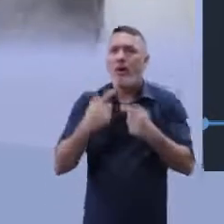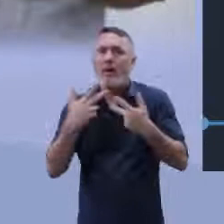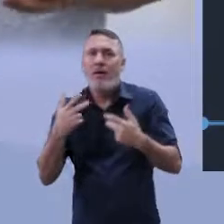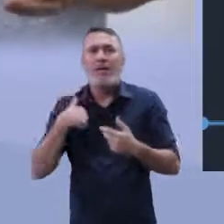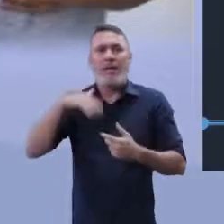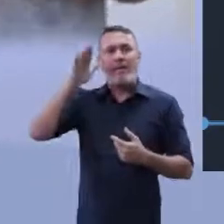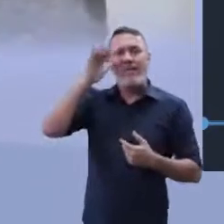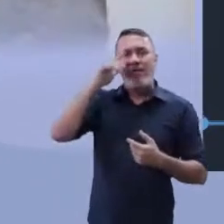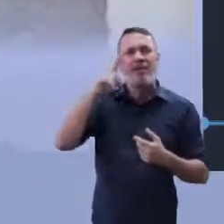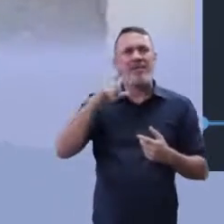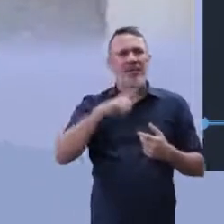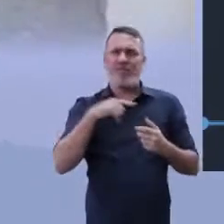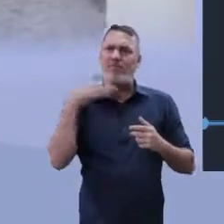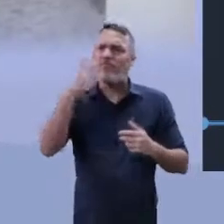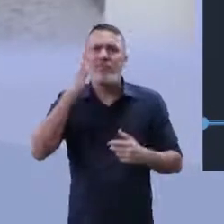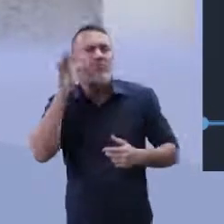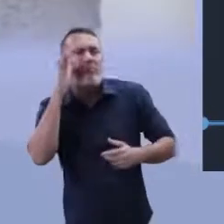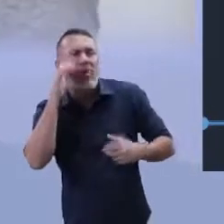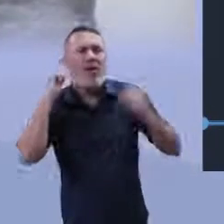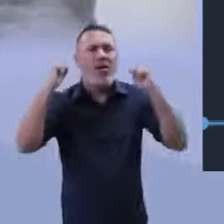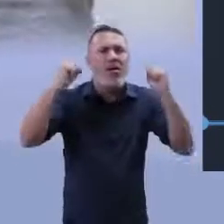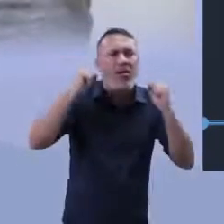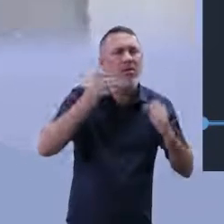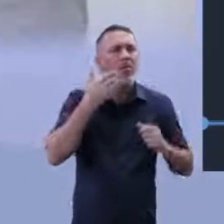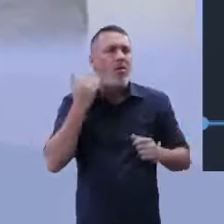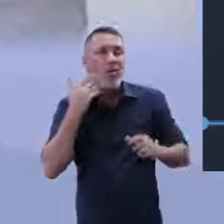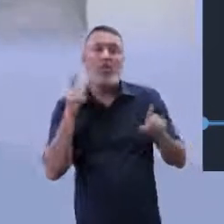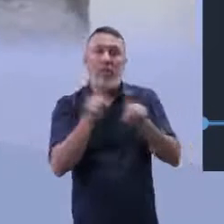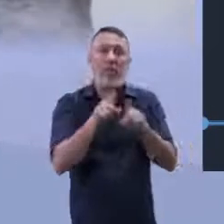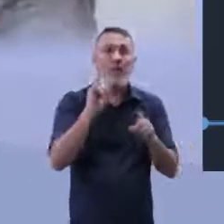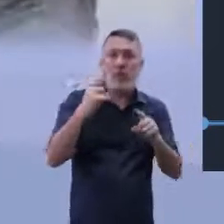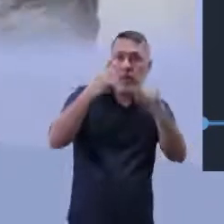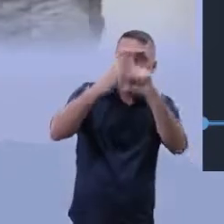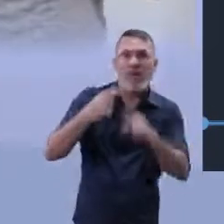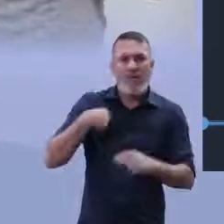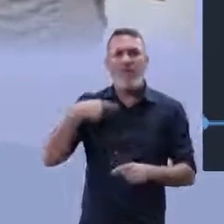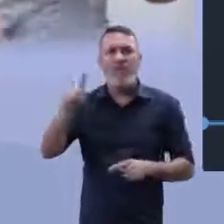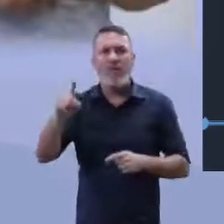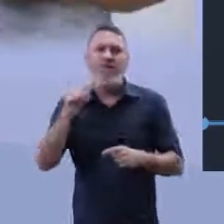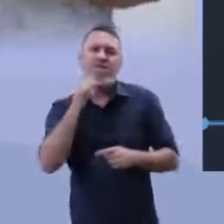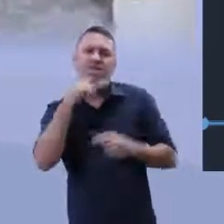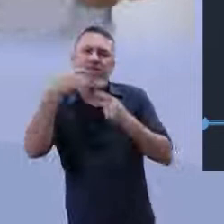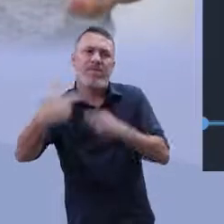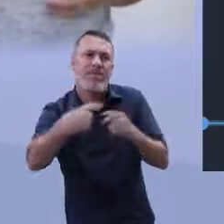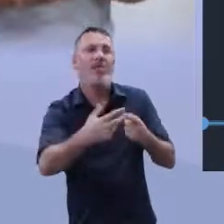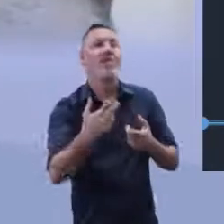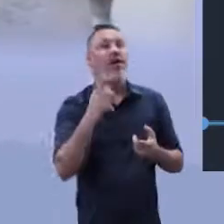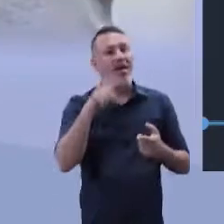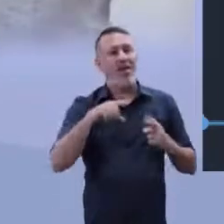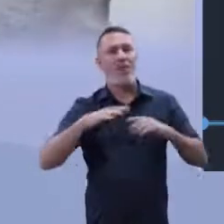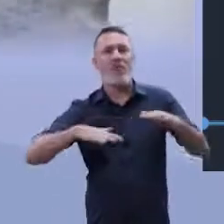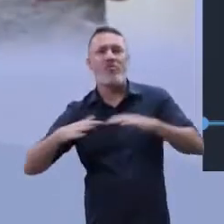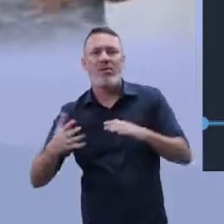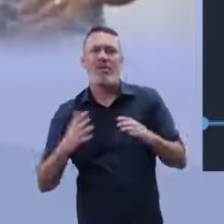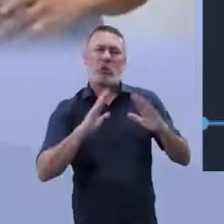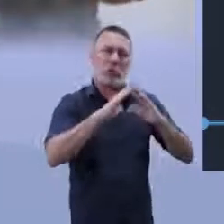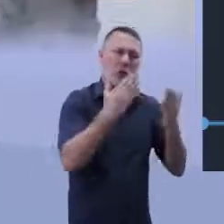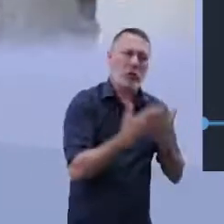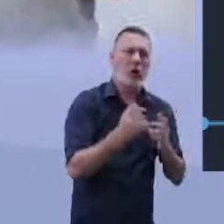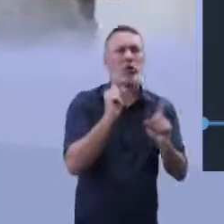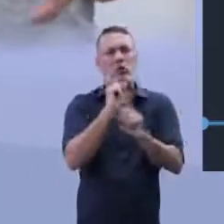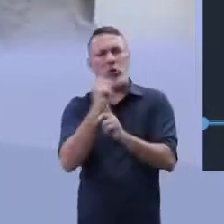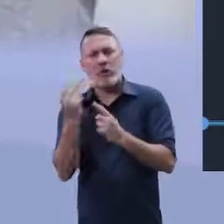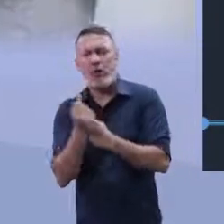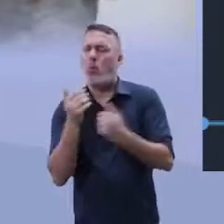Fazer ali o evento, participar do evento ou também ganhar medalhas. Todas essas coisas que envolvem a escola, que